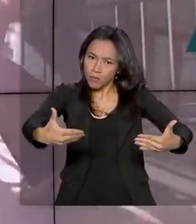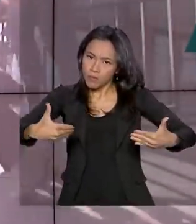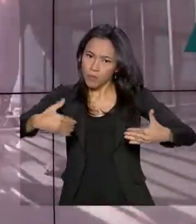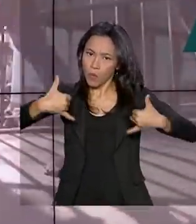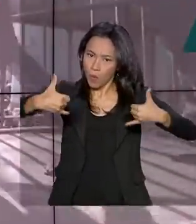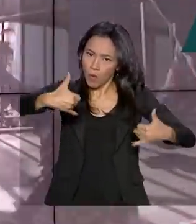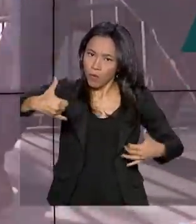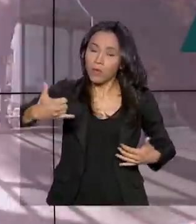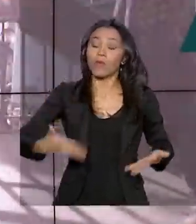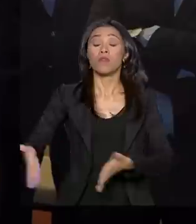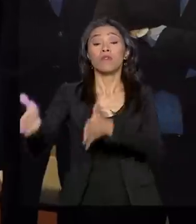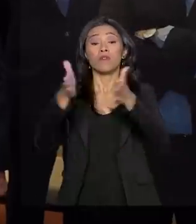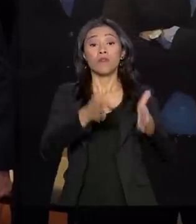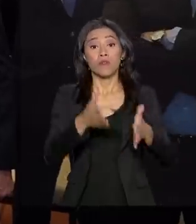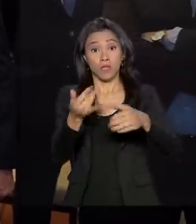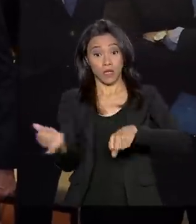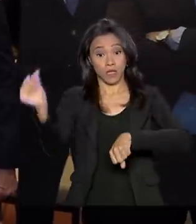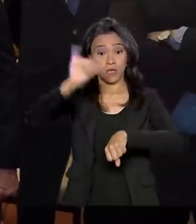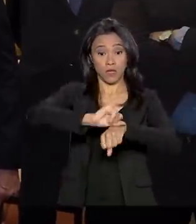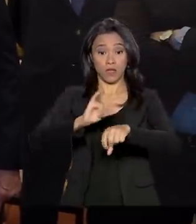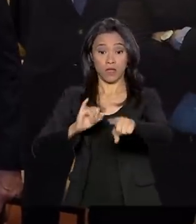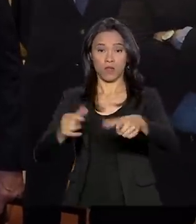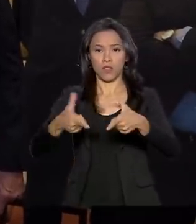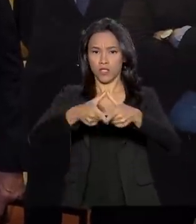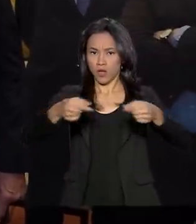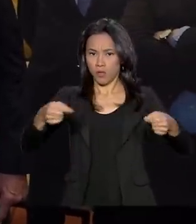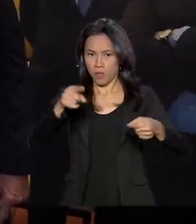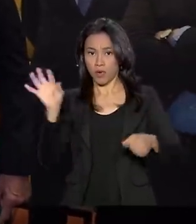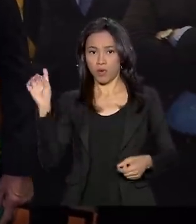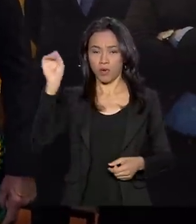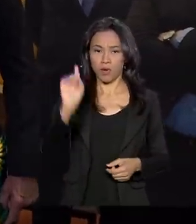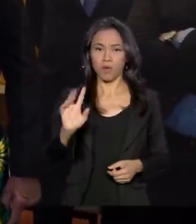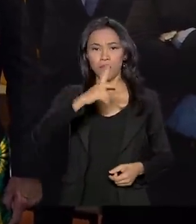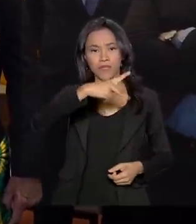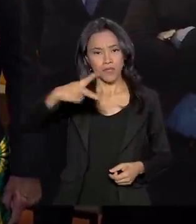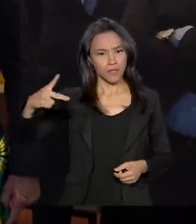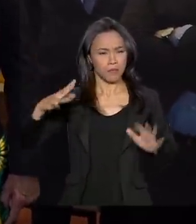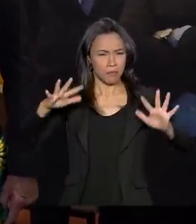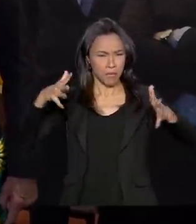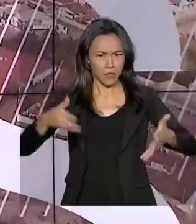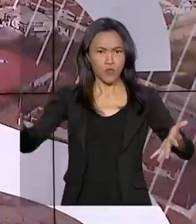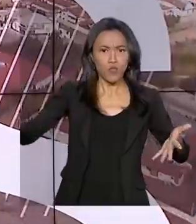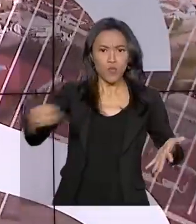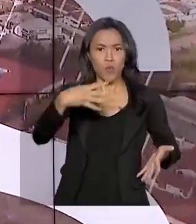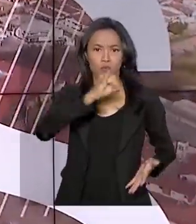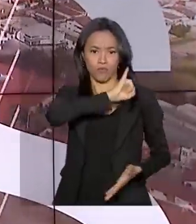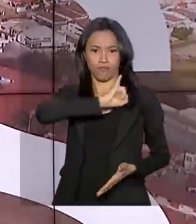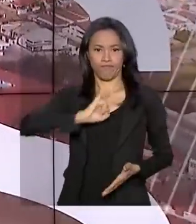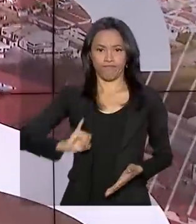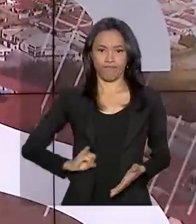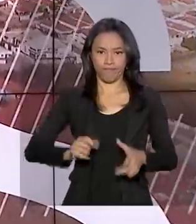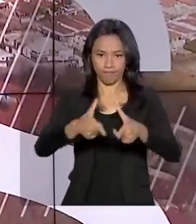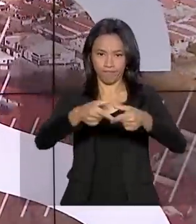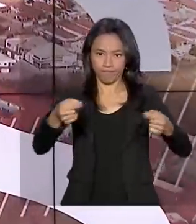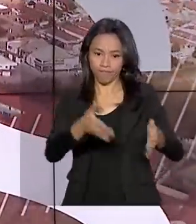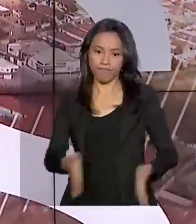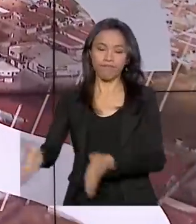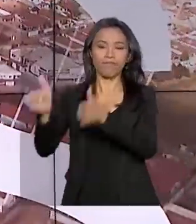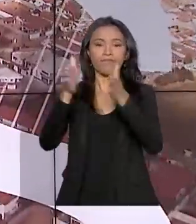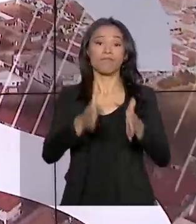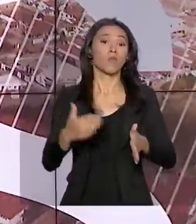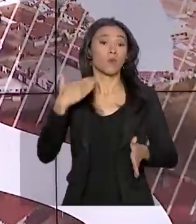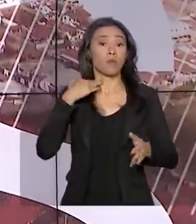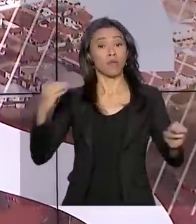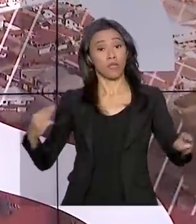Tóquio, o presidente Jair Bolsonaro participa da cerimônia de posse do novo imperador japonês. E veja também, Caixa Econômica